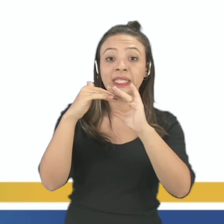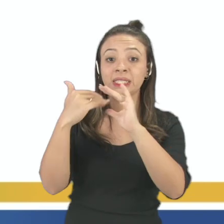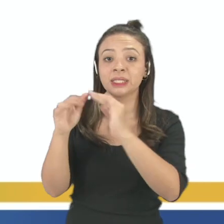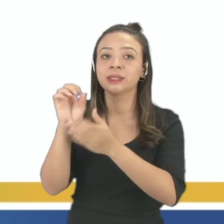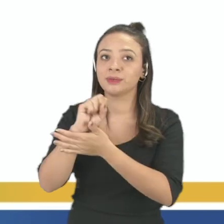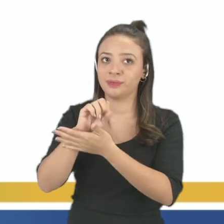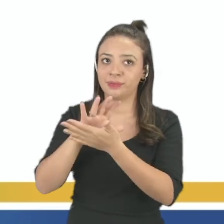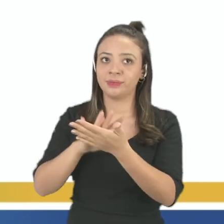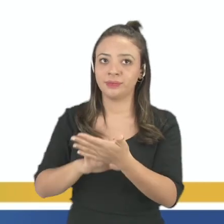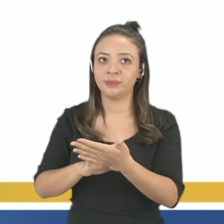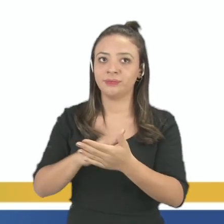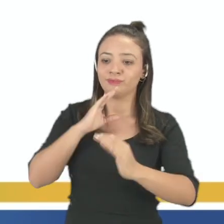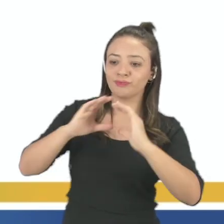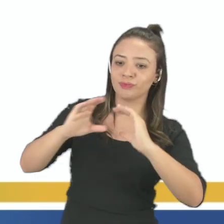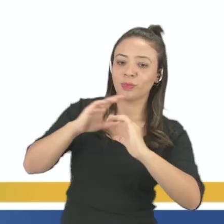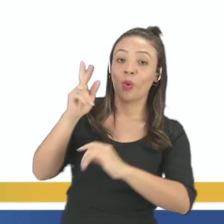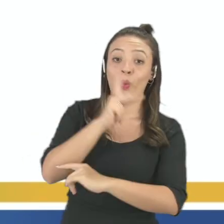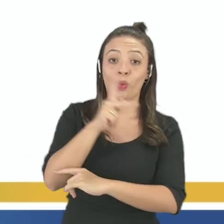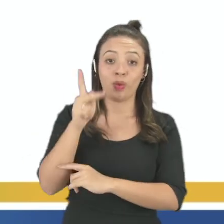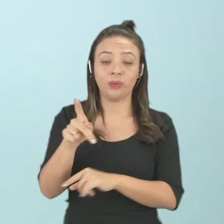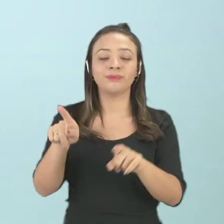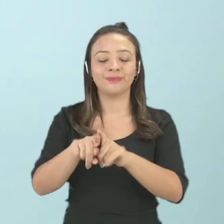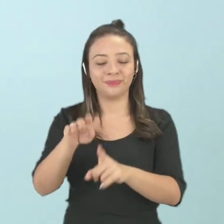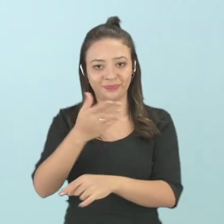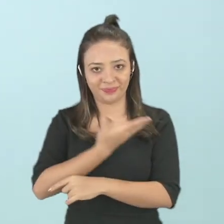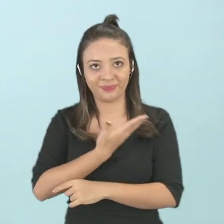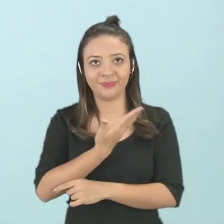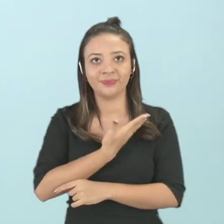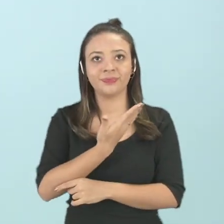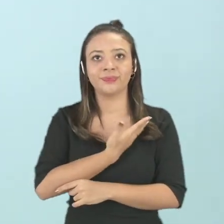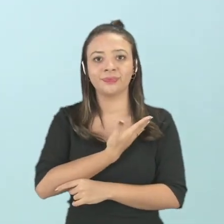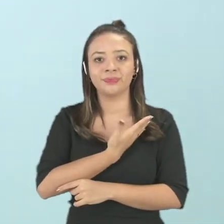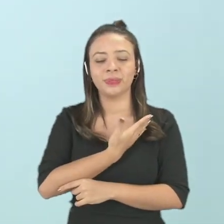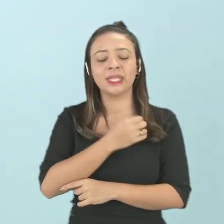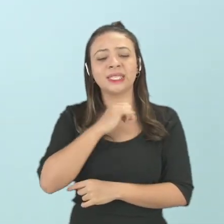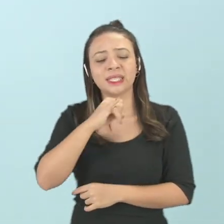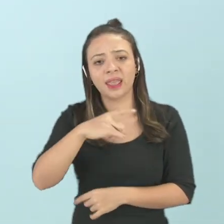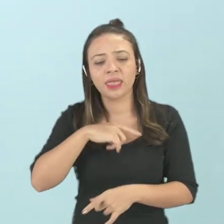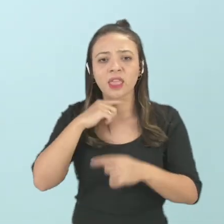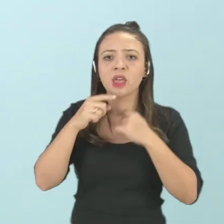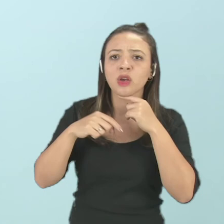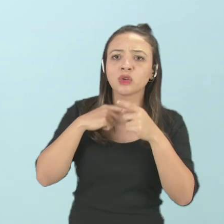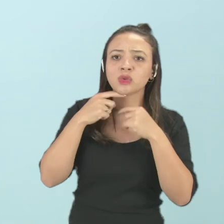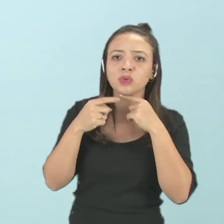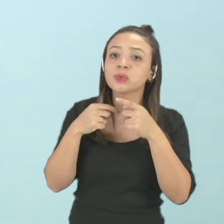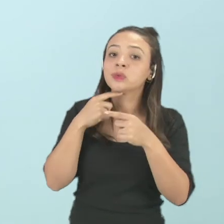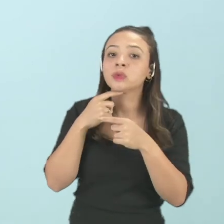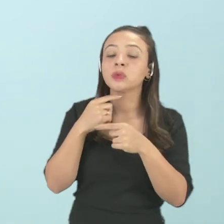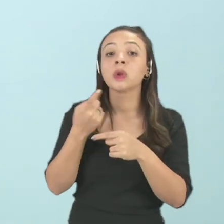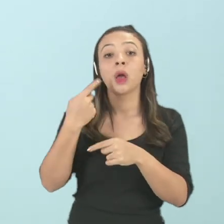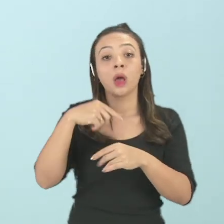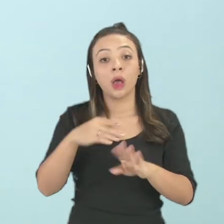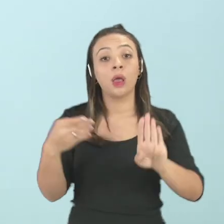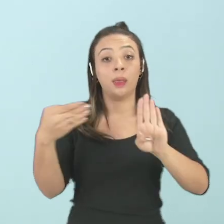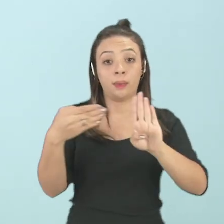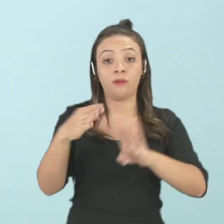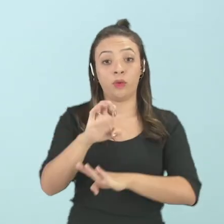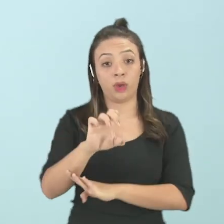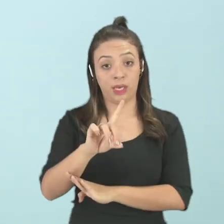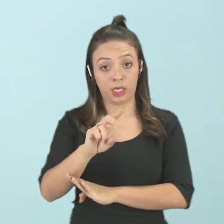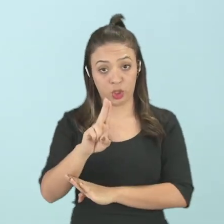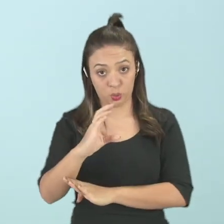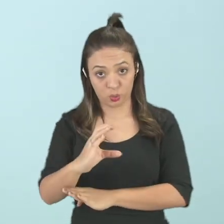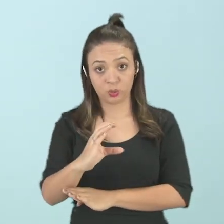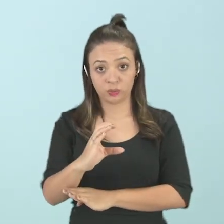atividades, comunicar-as com professores e colegas. Qualquer dúvida, vocês entrem na plataforma Eduque,